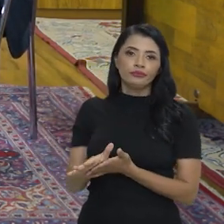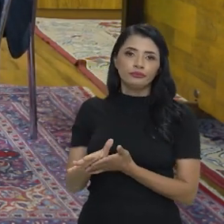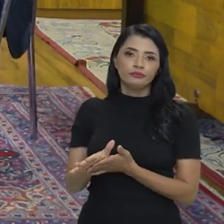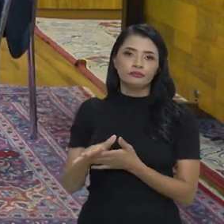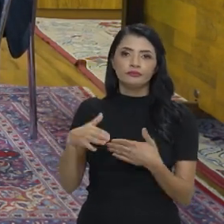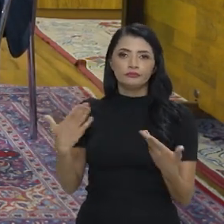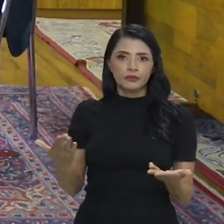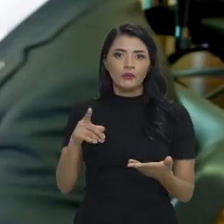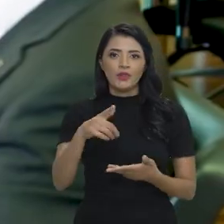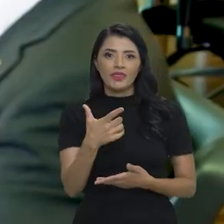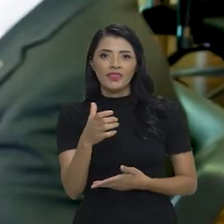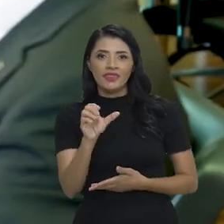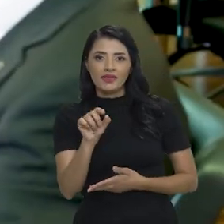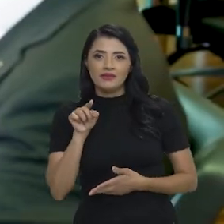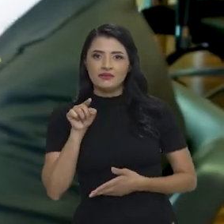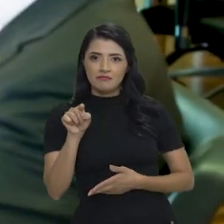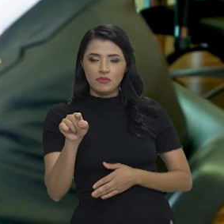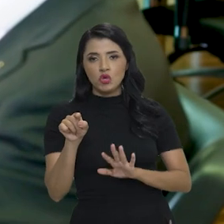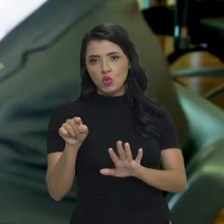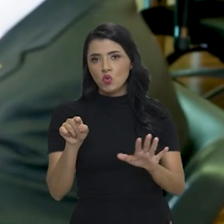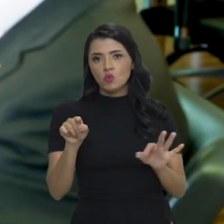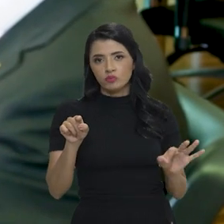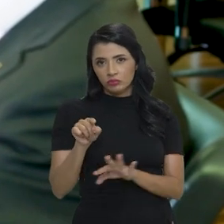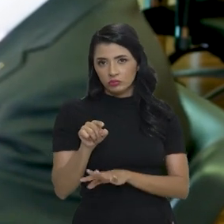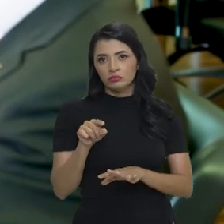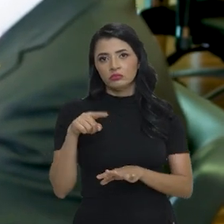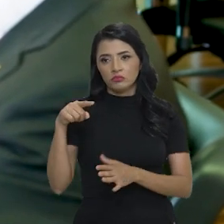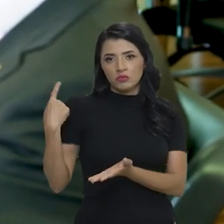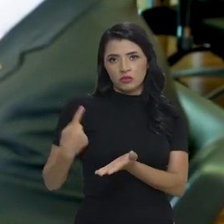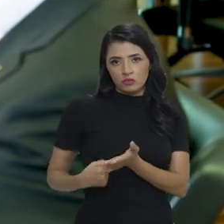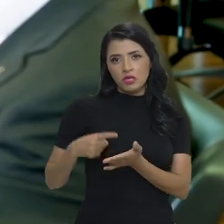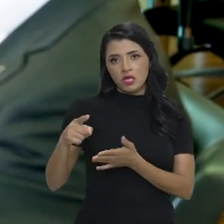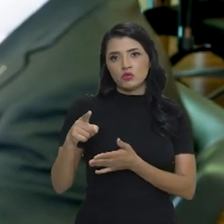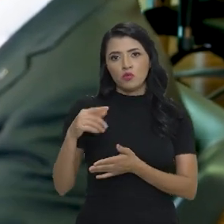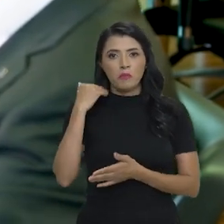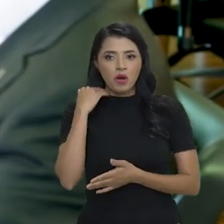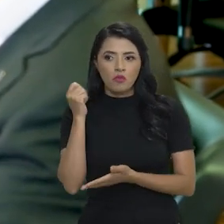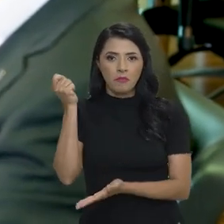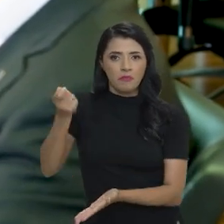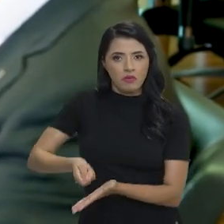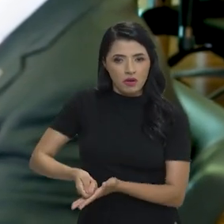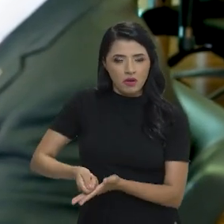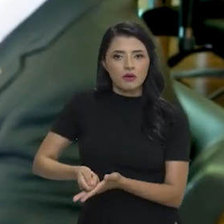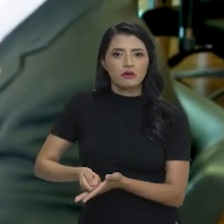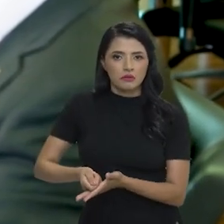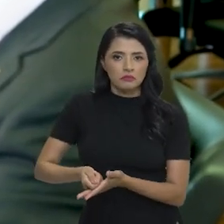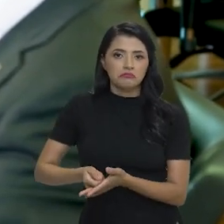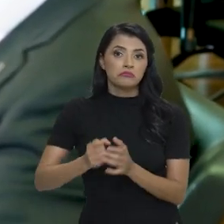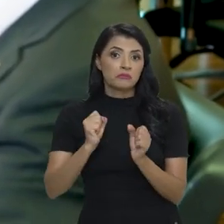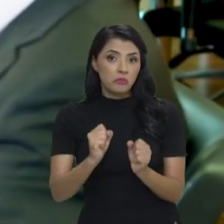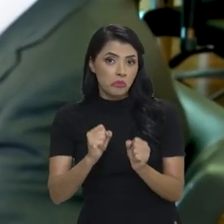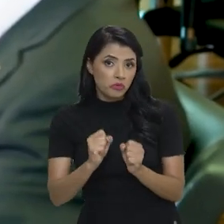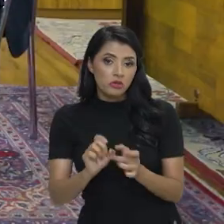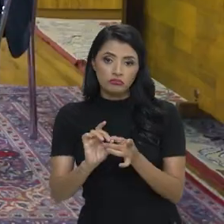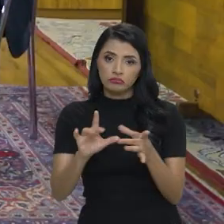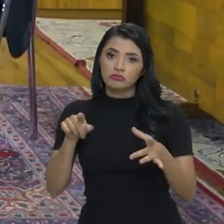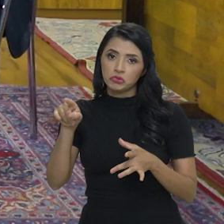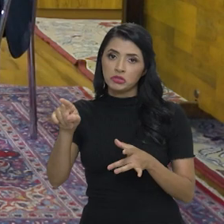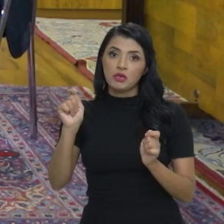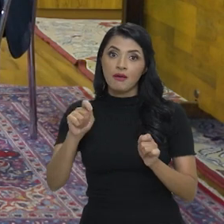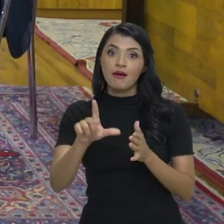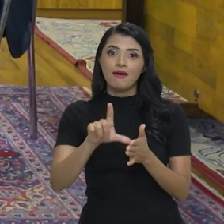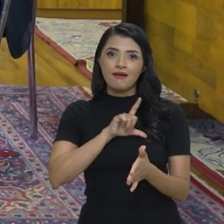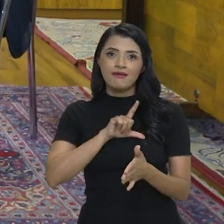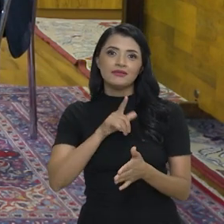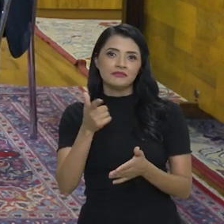dispensada. Portanto, 10 mil salda o seu compromisso com a instituição financeira. Aliás, poderia até te